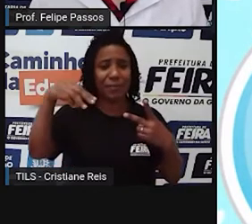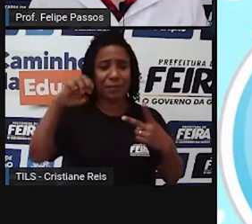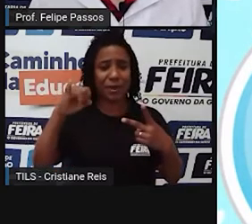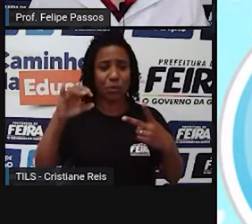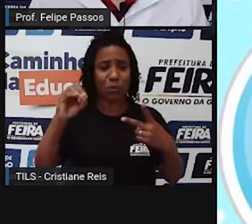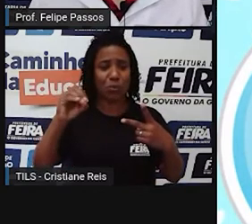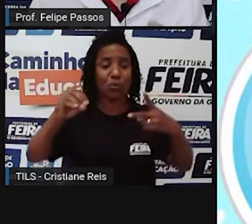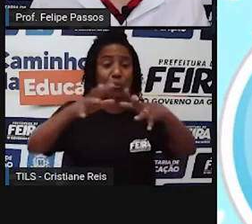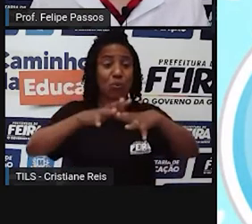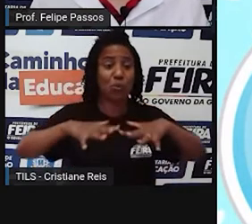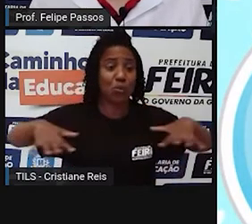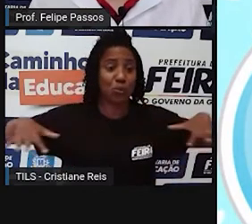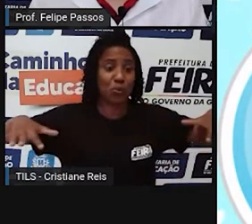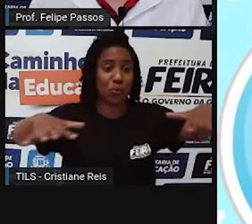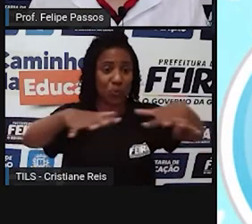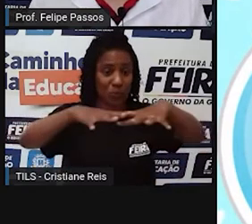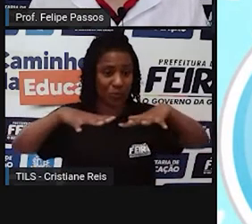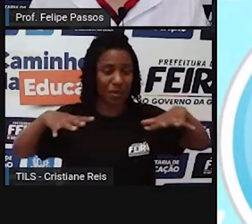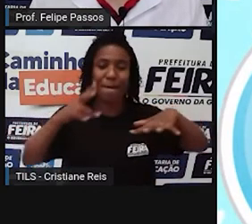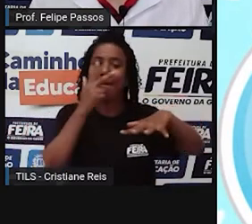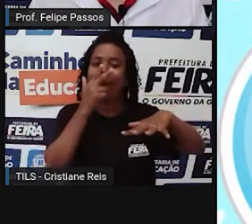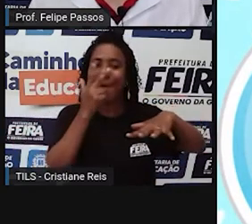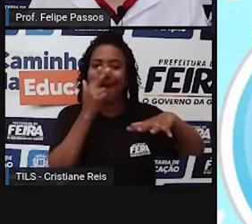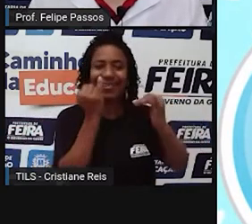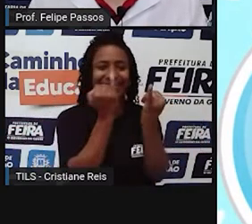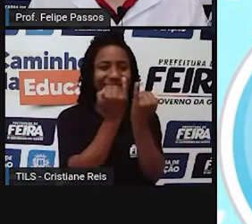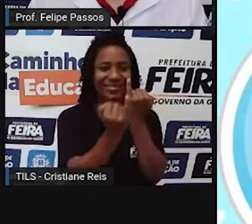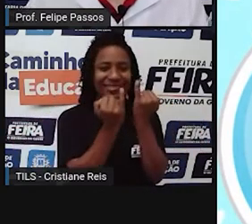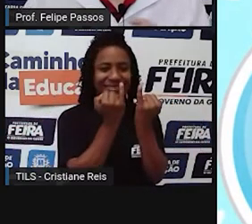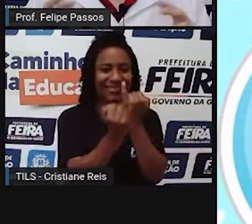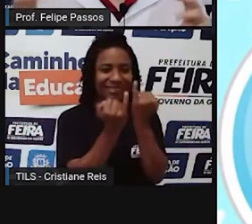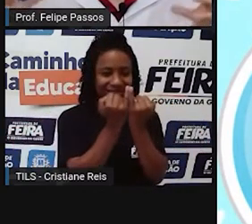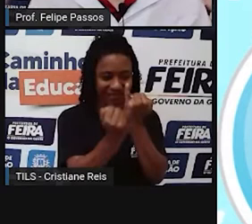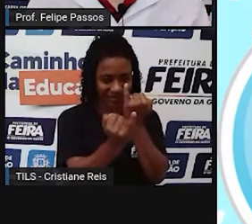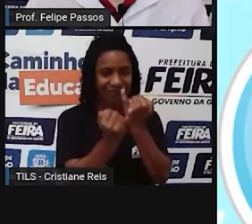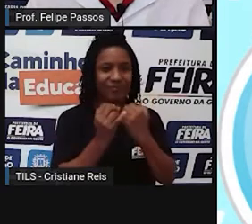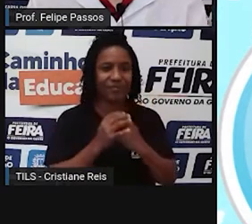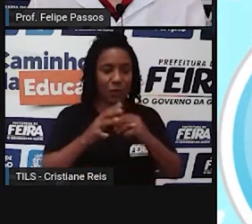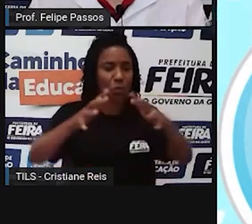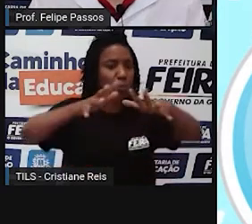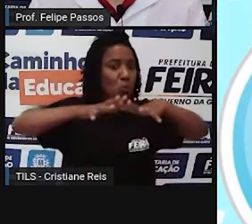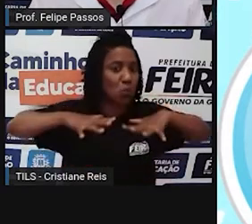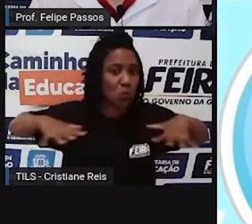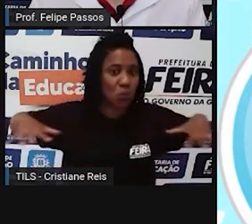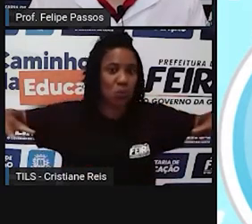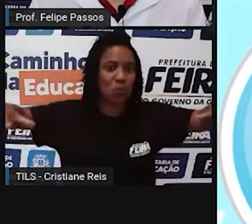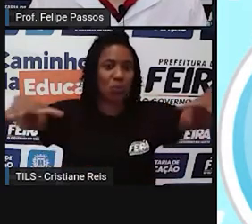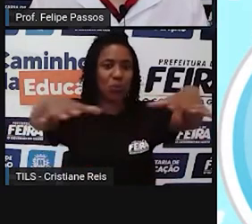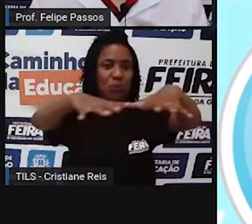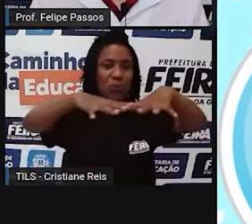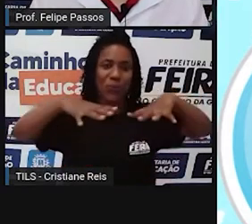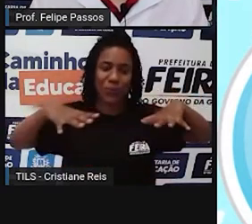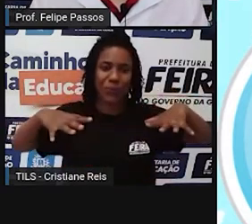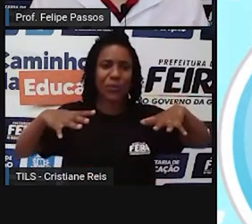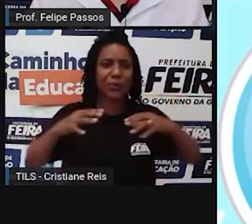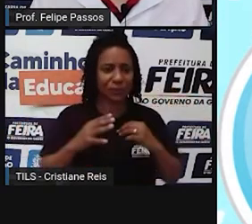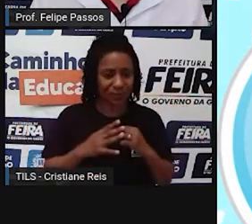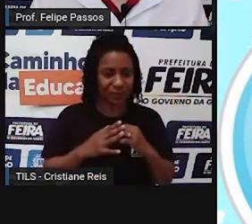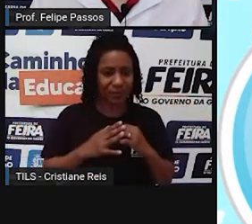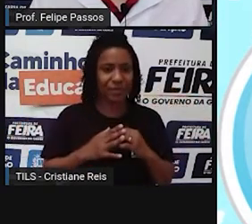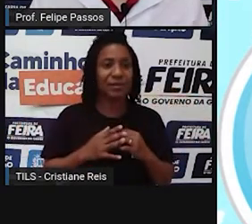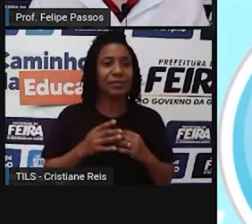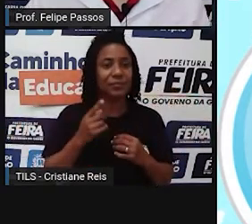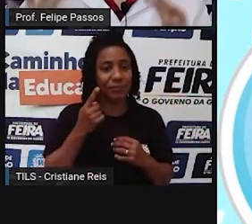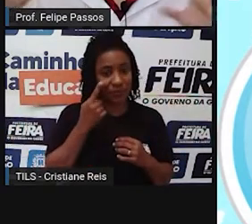nomes que, tecnicamente, eles são bem parecidos. Está se referindo ao que está em volta do organismo. Então, nesse momento